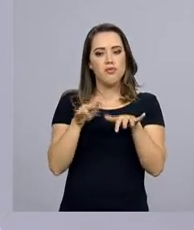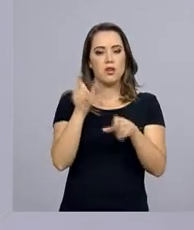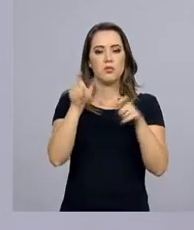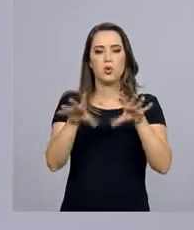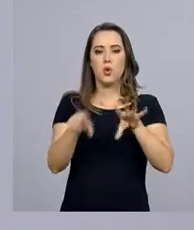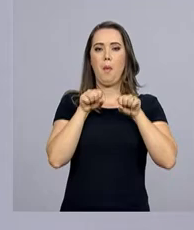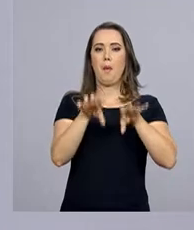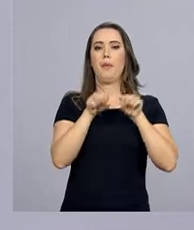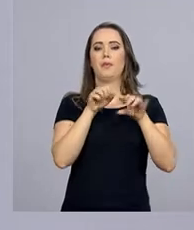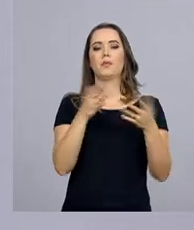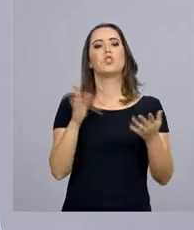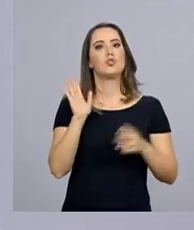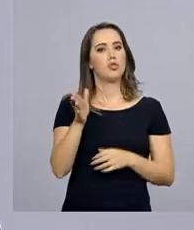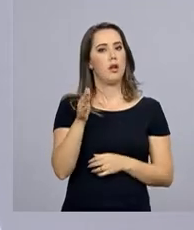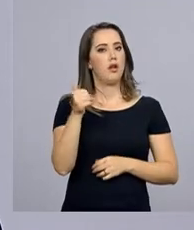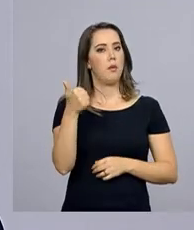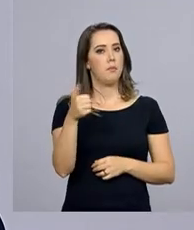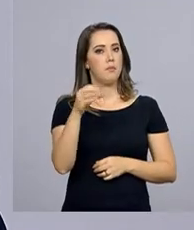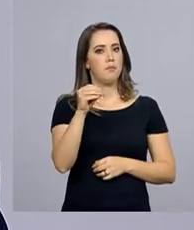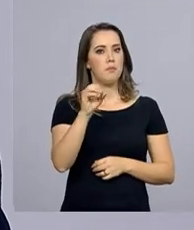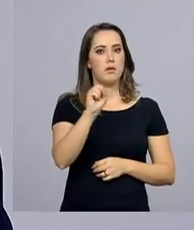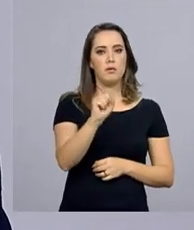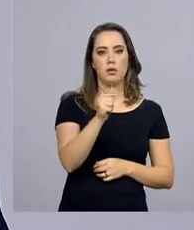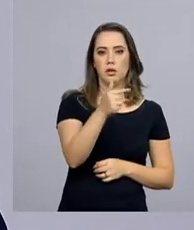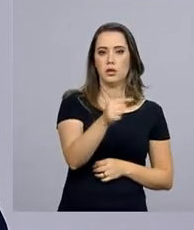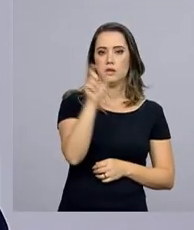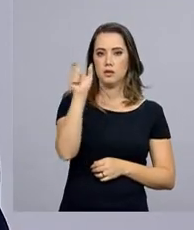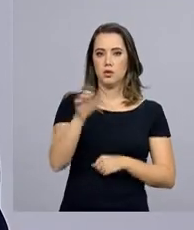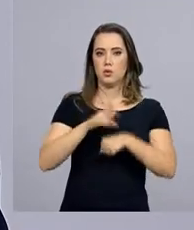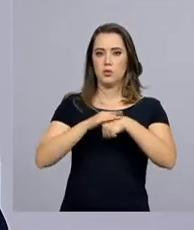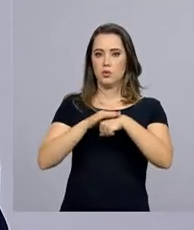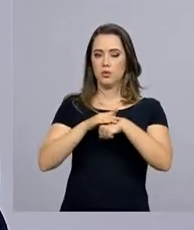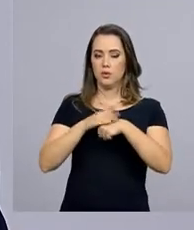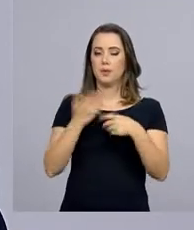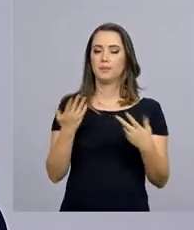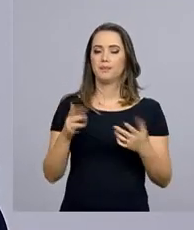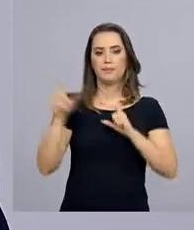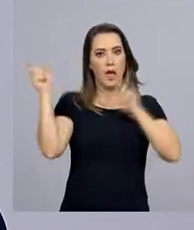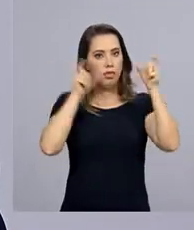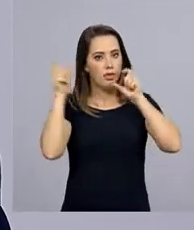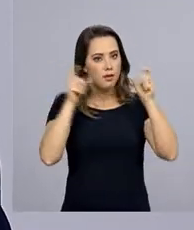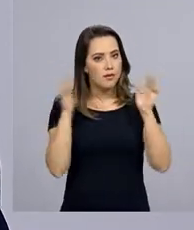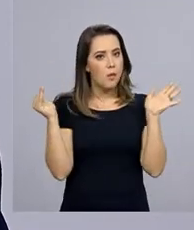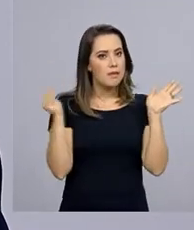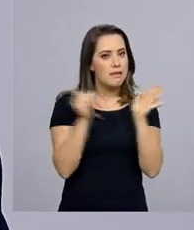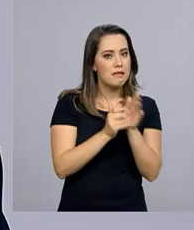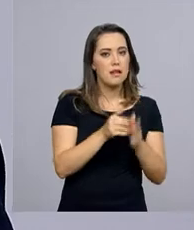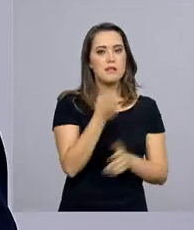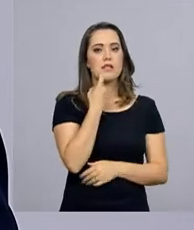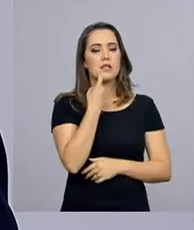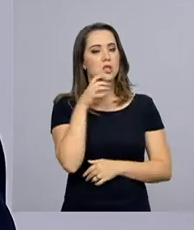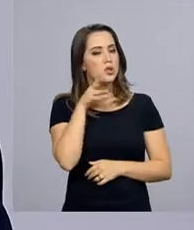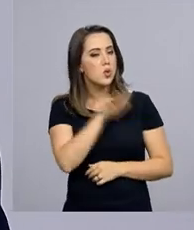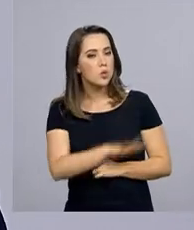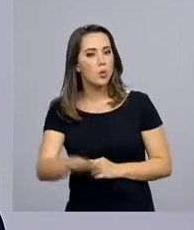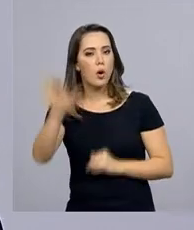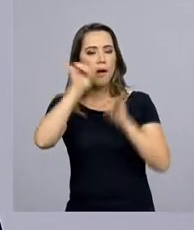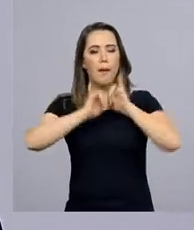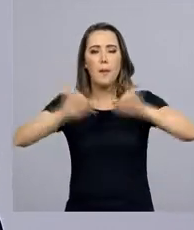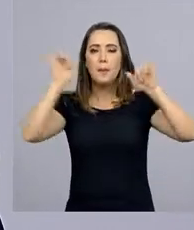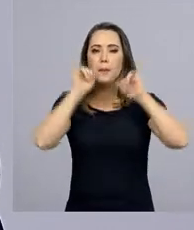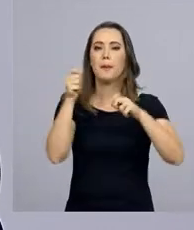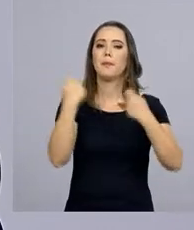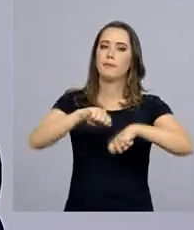foram 1.087 casos confirmados. E atenção, continua até a próxima sexta em todo o país a campanha de